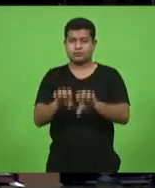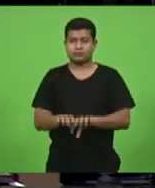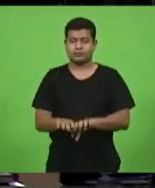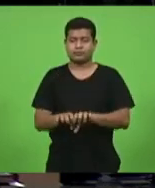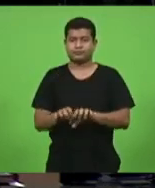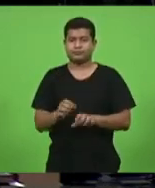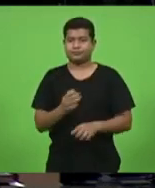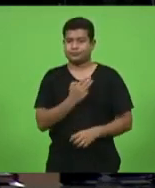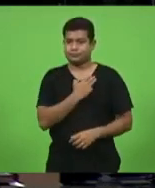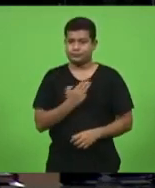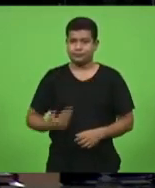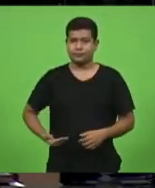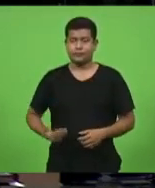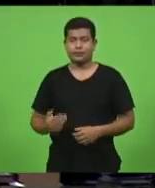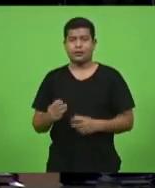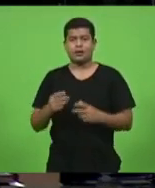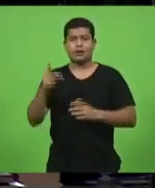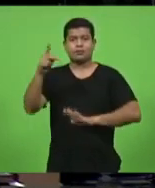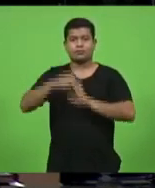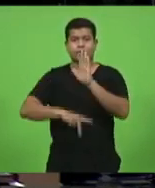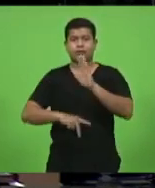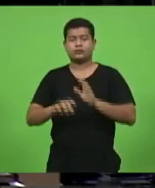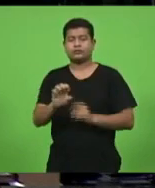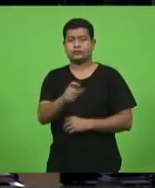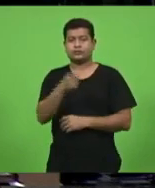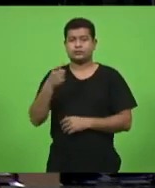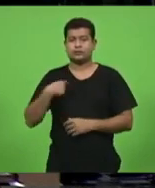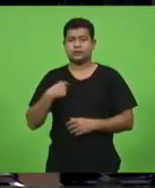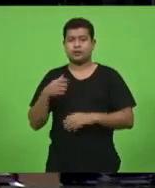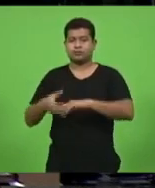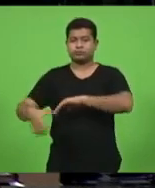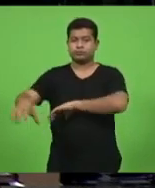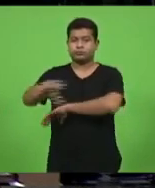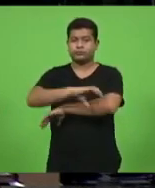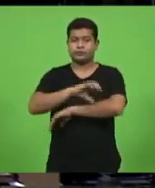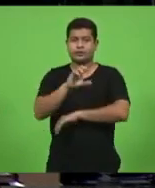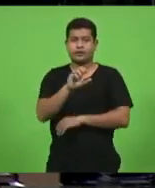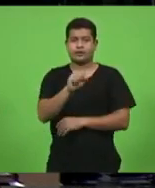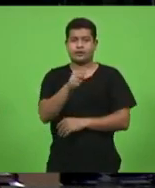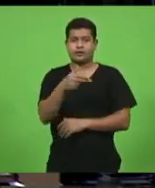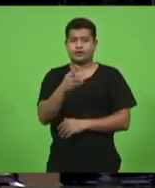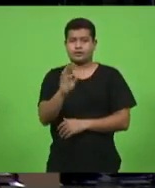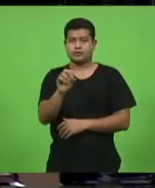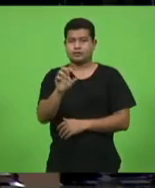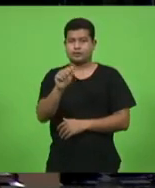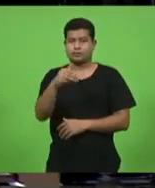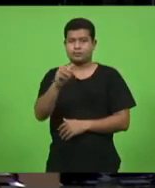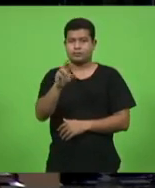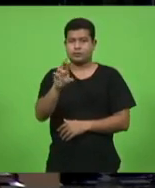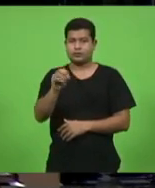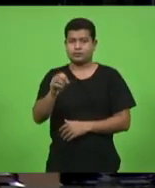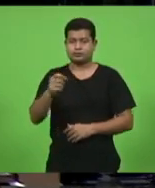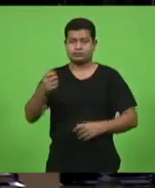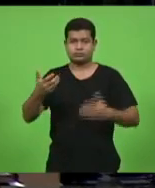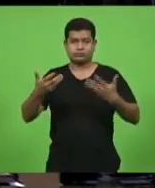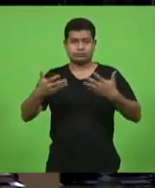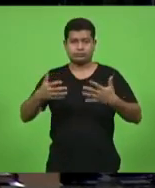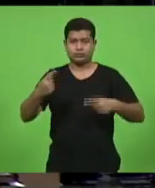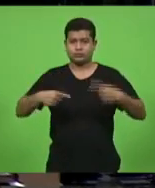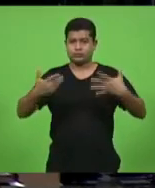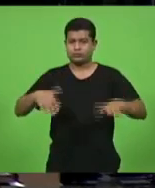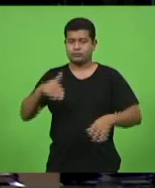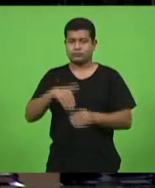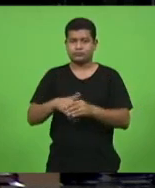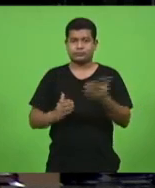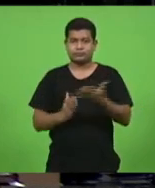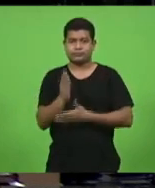projeto executivo para a obra do contorno de Santo Amaro de Imperatriz da BR-282 em discussão não havendo em votação está aprovado deputado